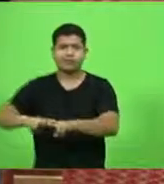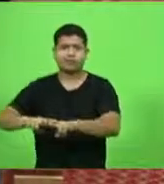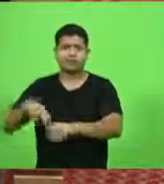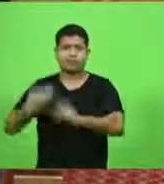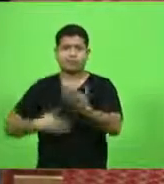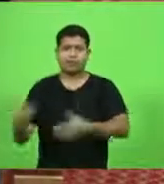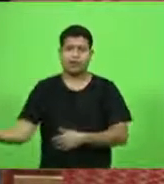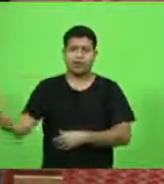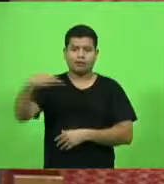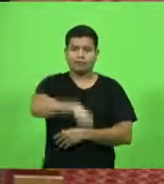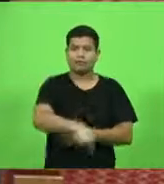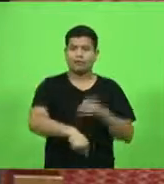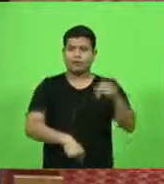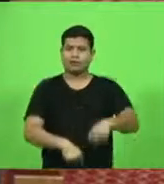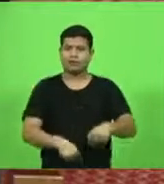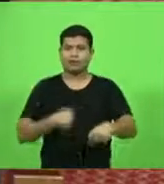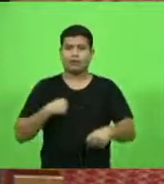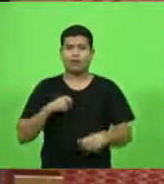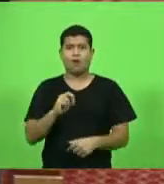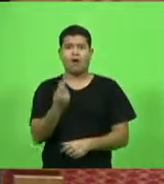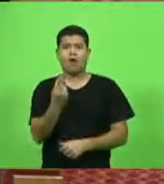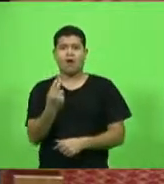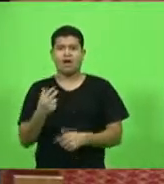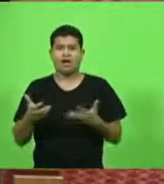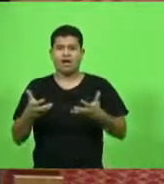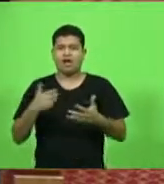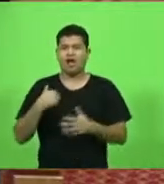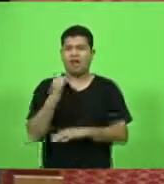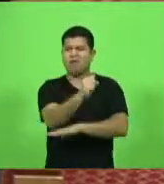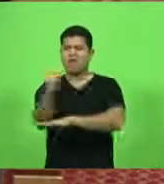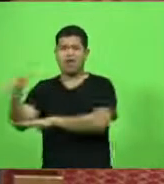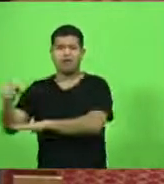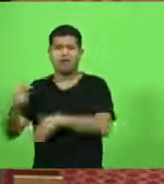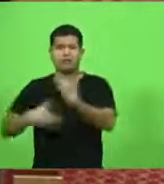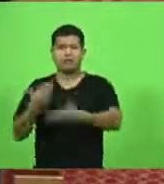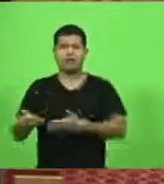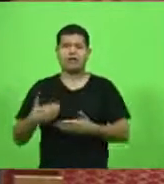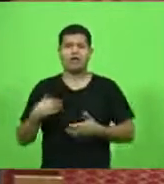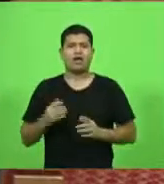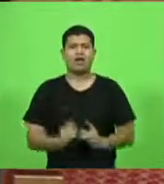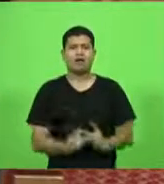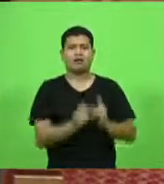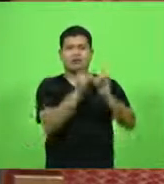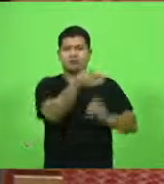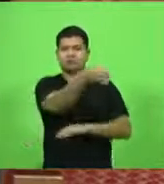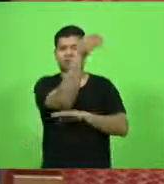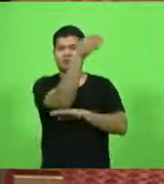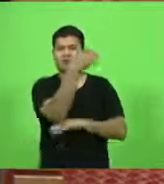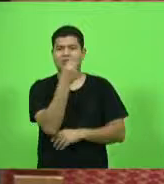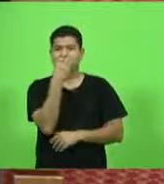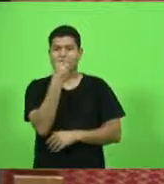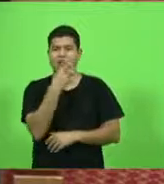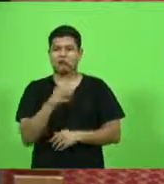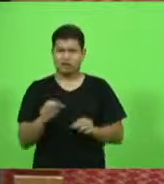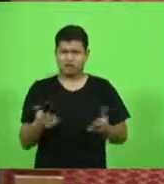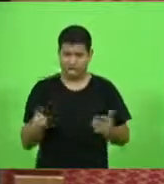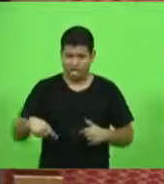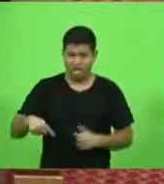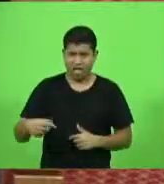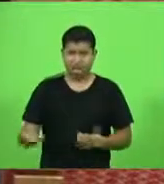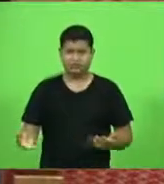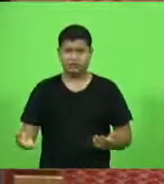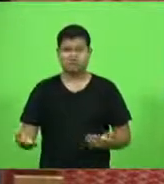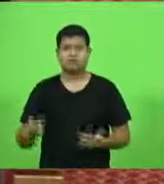matar, ir para uma suíte cinco estrelas. Pô, então, nós vemos famílias